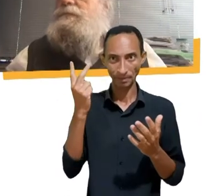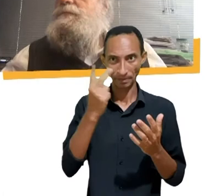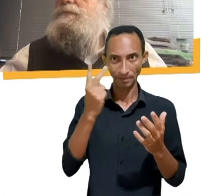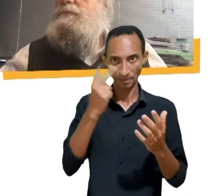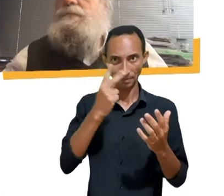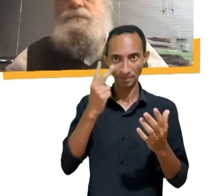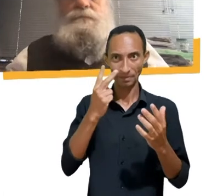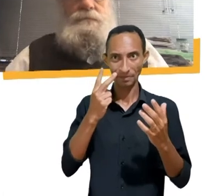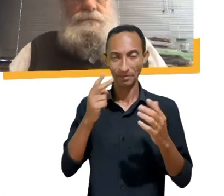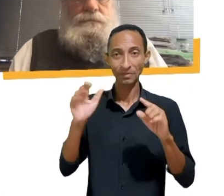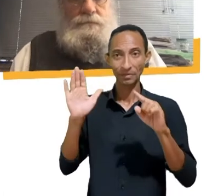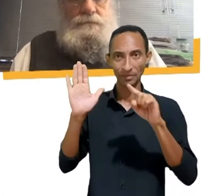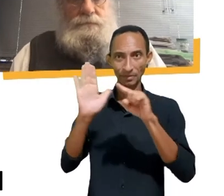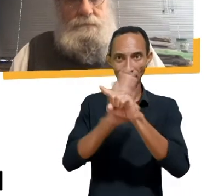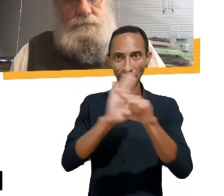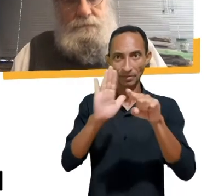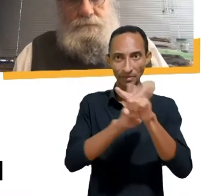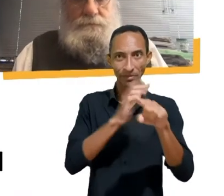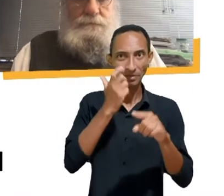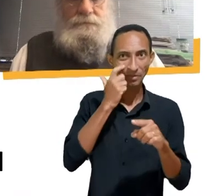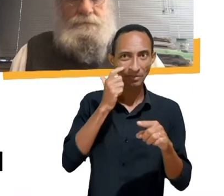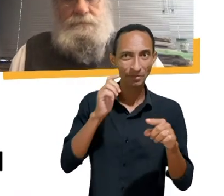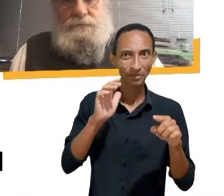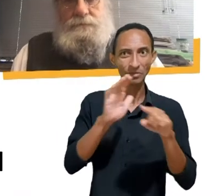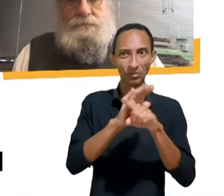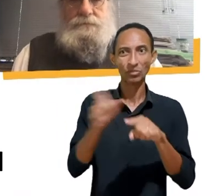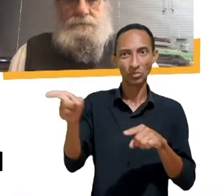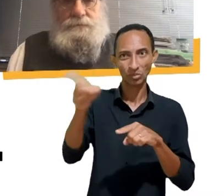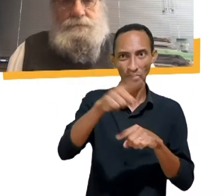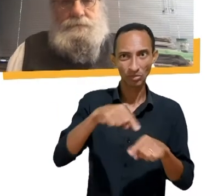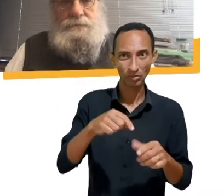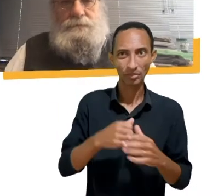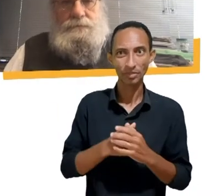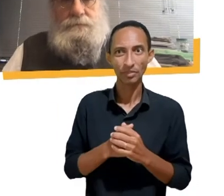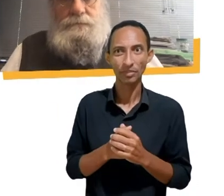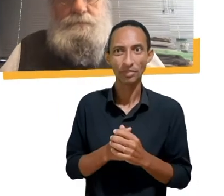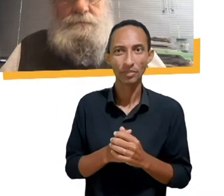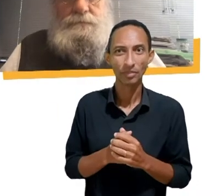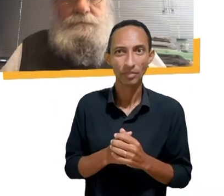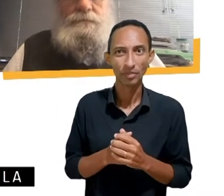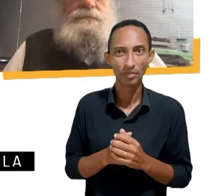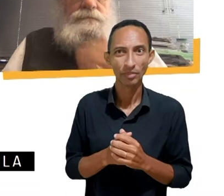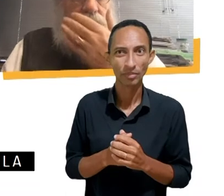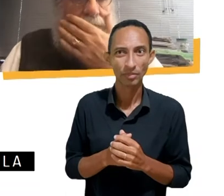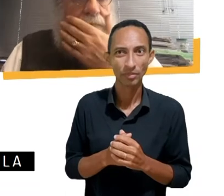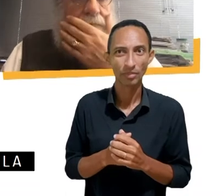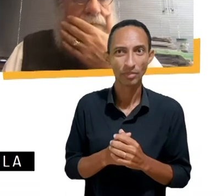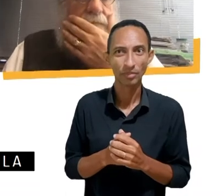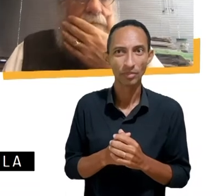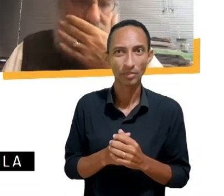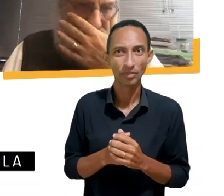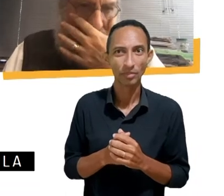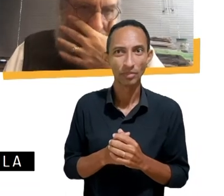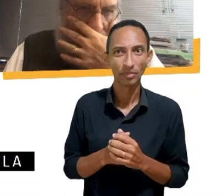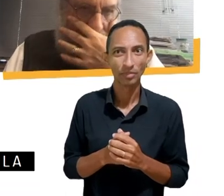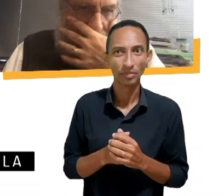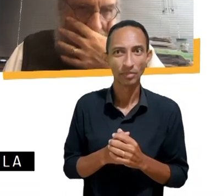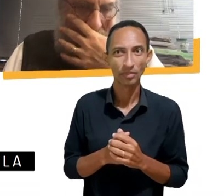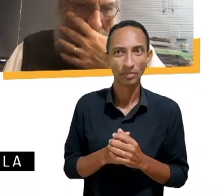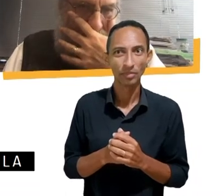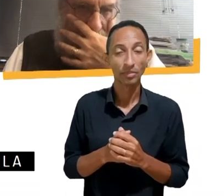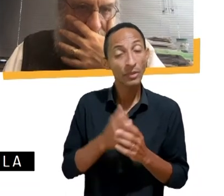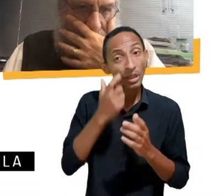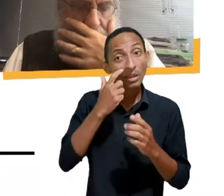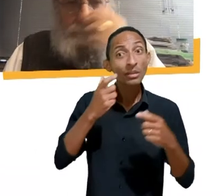a mesma pergunta para todos vocês. E ela é a seguinte. Quais medidas concretas podem ser implementadas pelos diversos